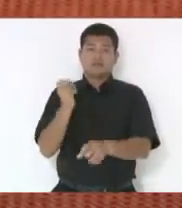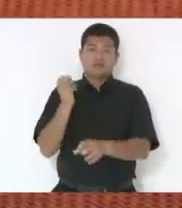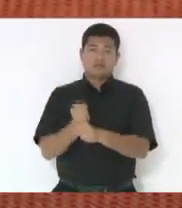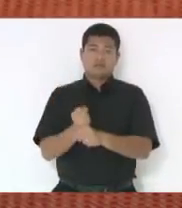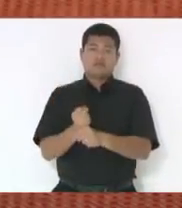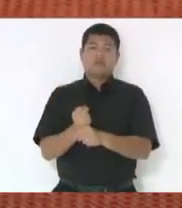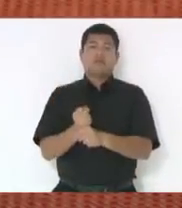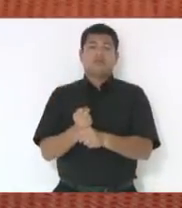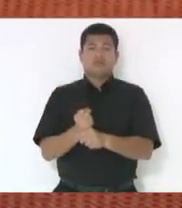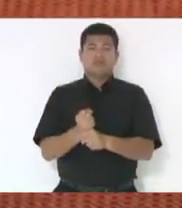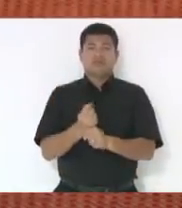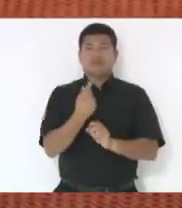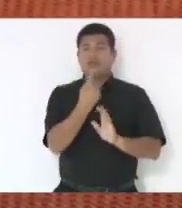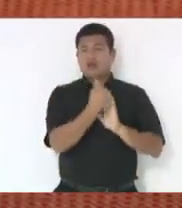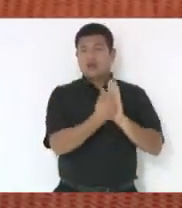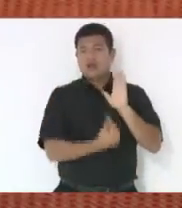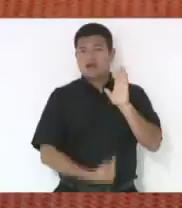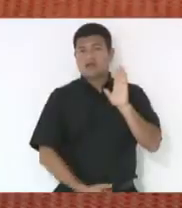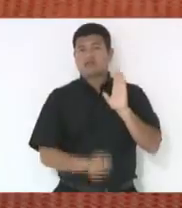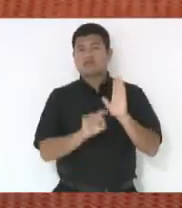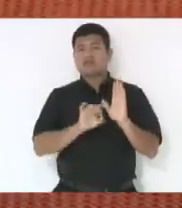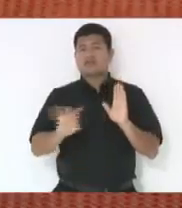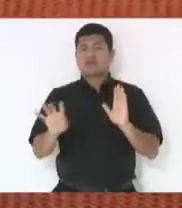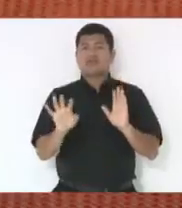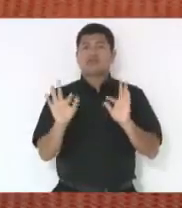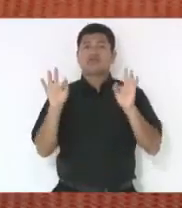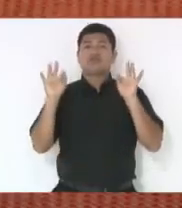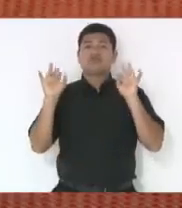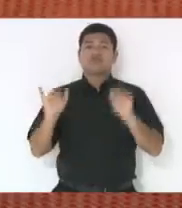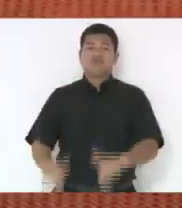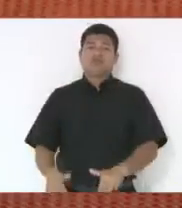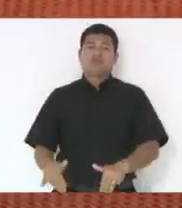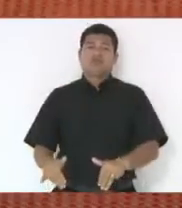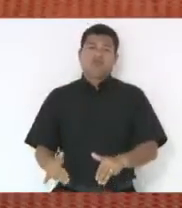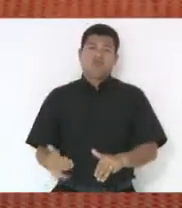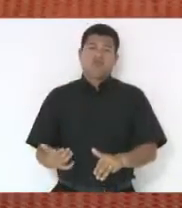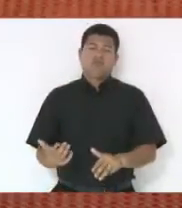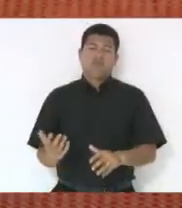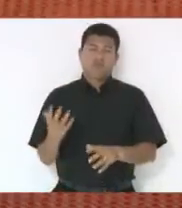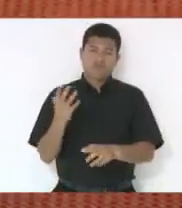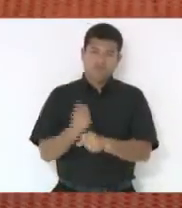receita, que só será, repito, lá ao final.